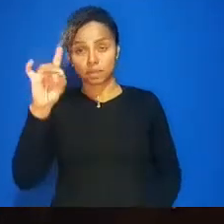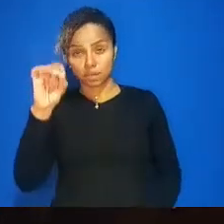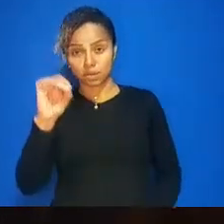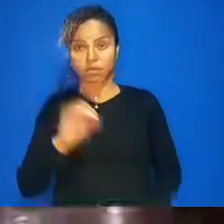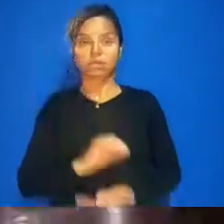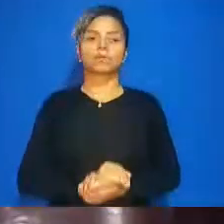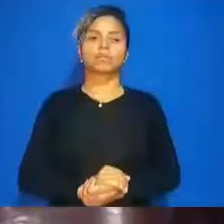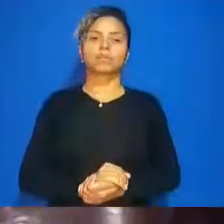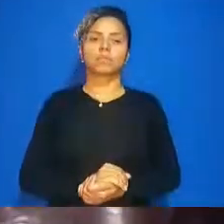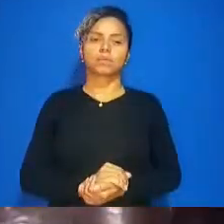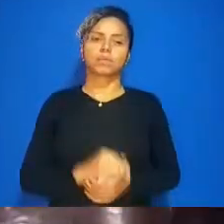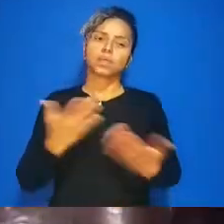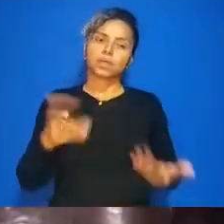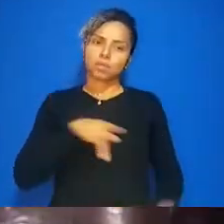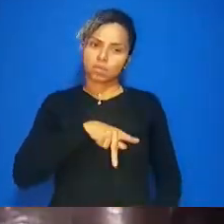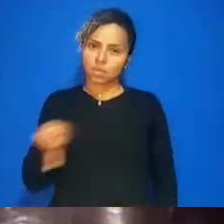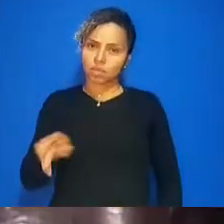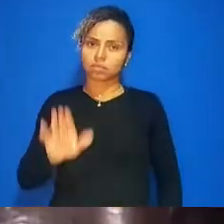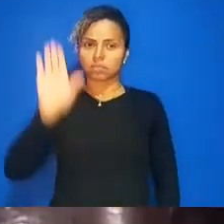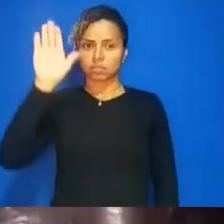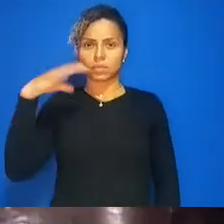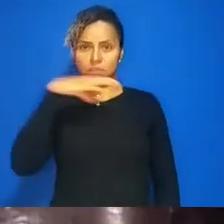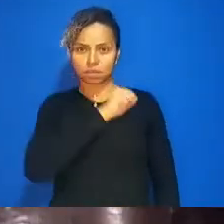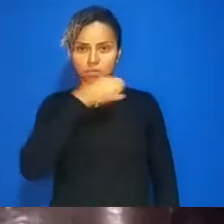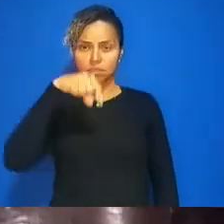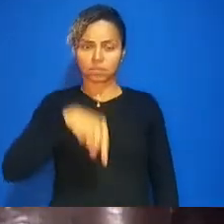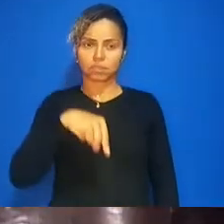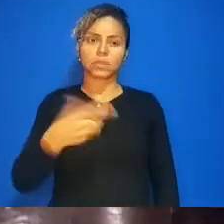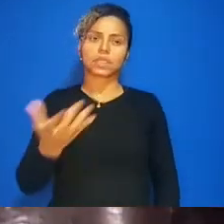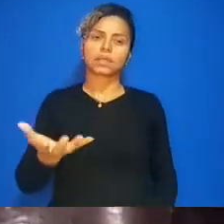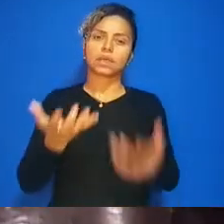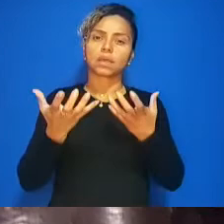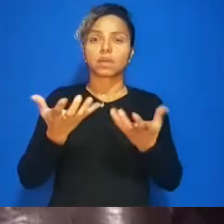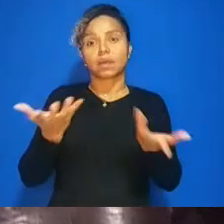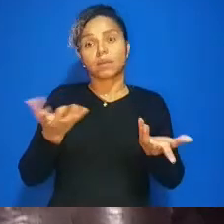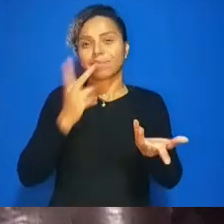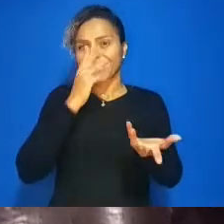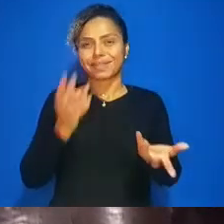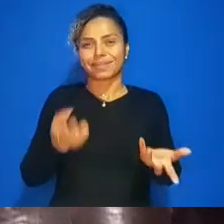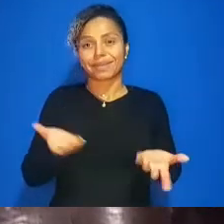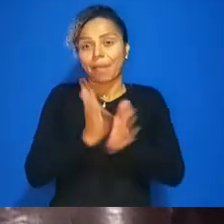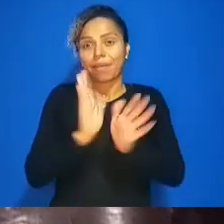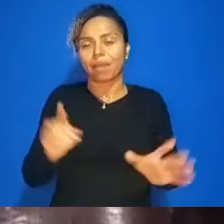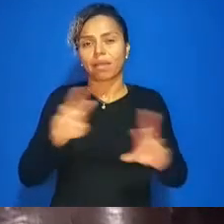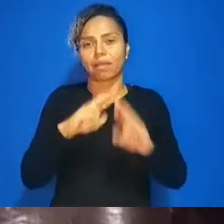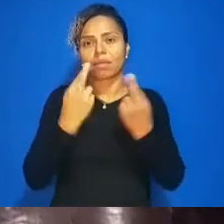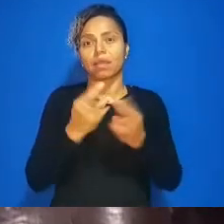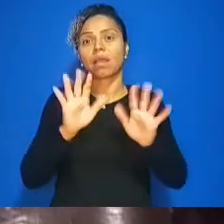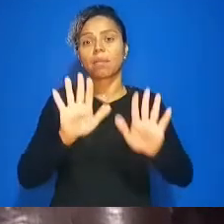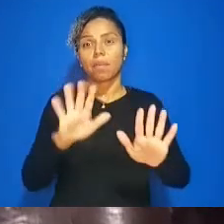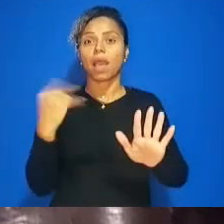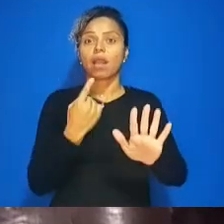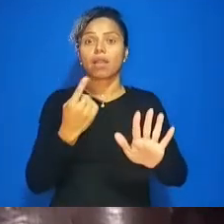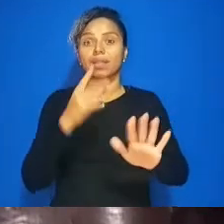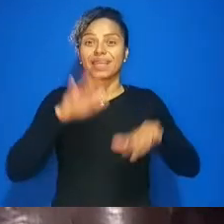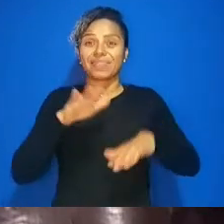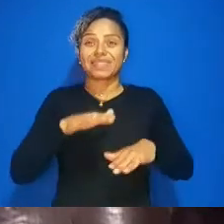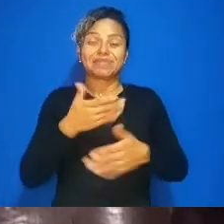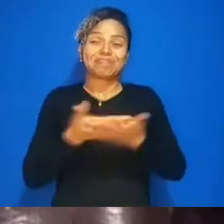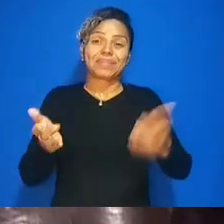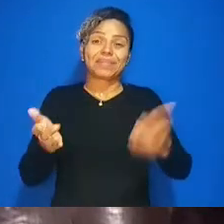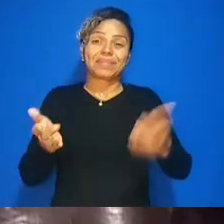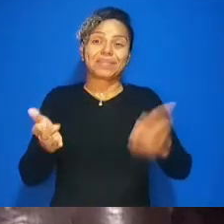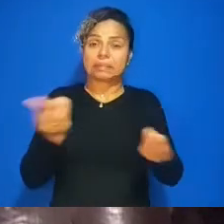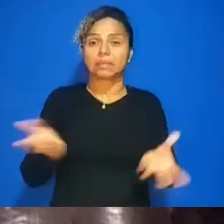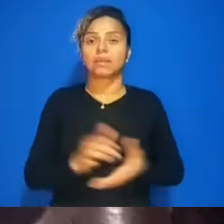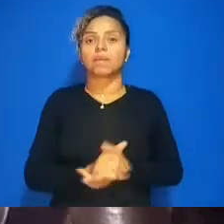ordem rapidamente aqui eu achei que já estava até terminando a reunião a gente às vezes se perde a gente sabe que a tv câmara daqui da cidade de juiz de fora ela é